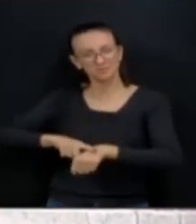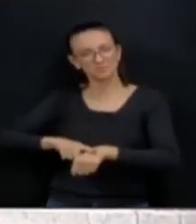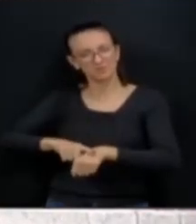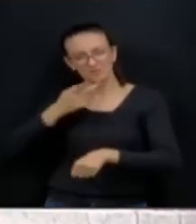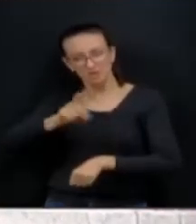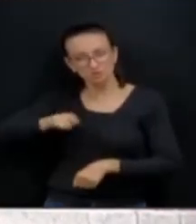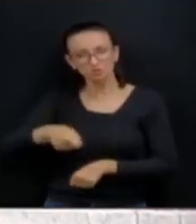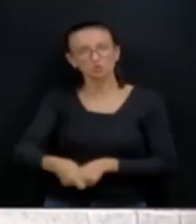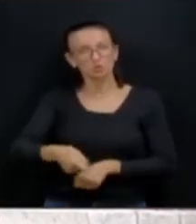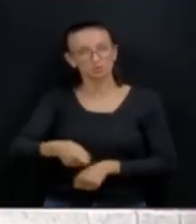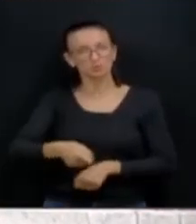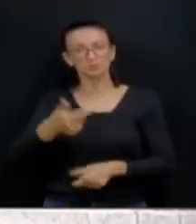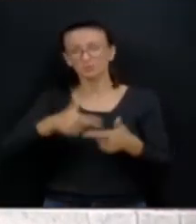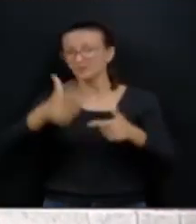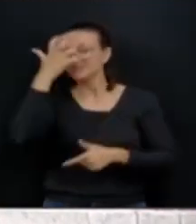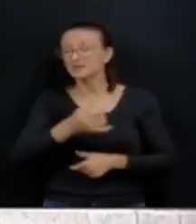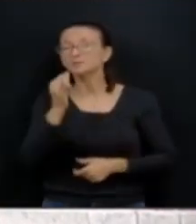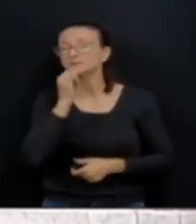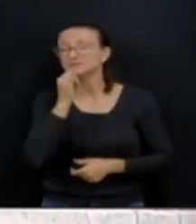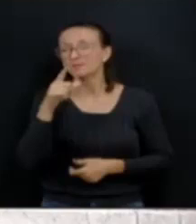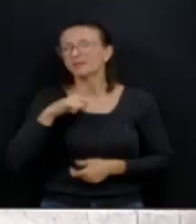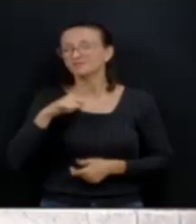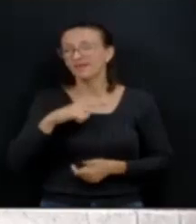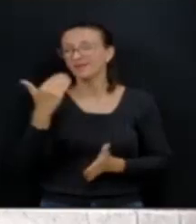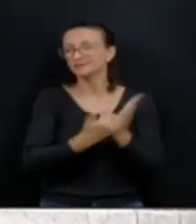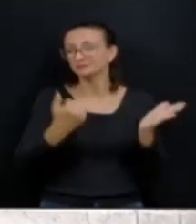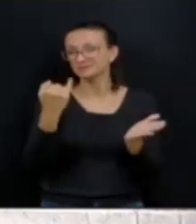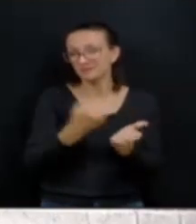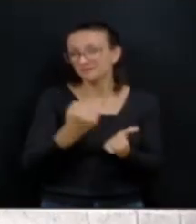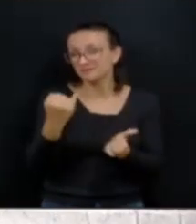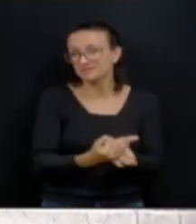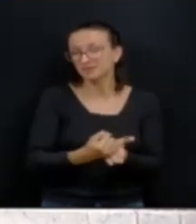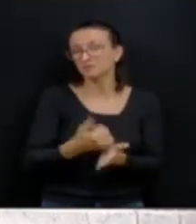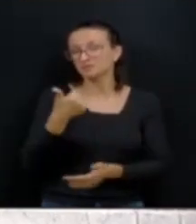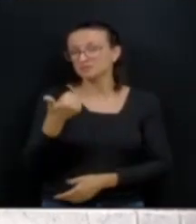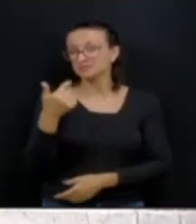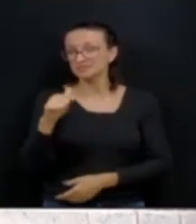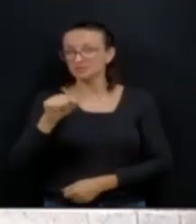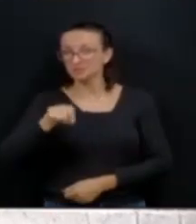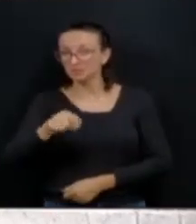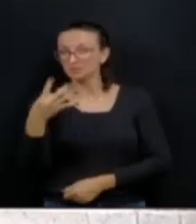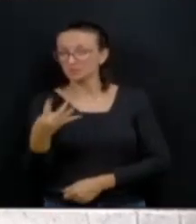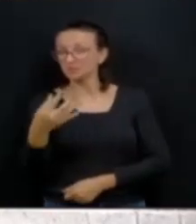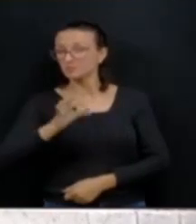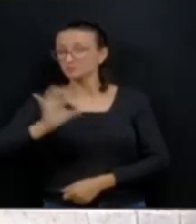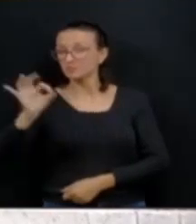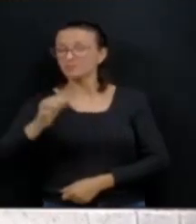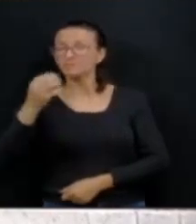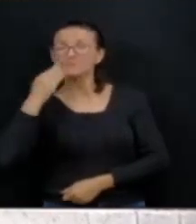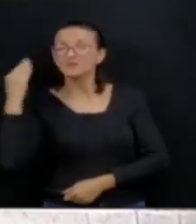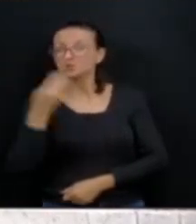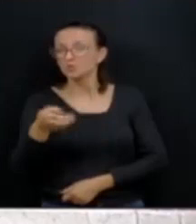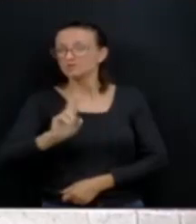renúncia fiscal de 17,4 bilhões do Estado do Paraná, o Paraná seria outro. E